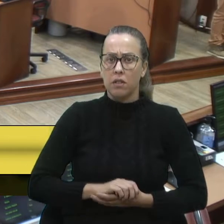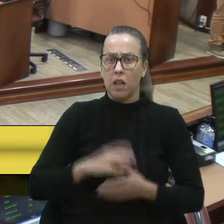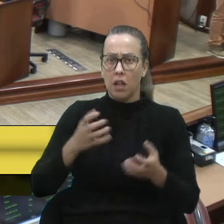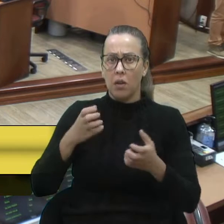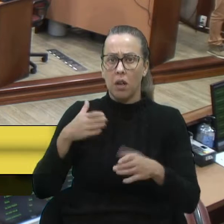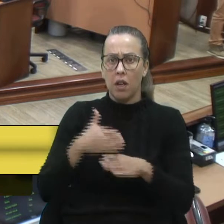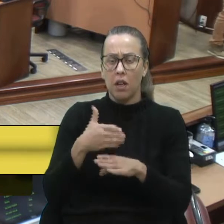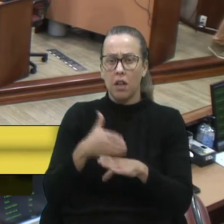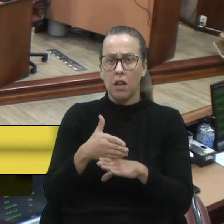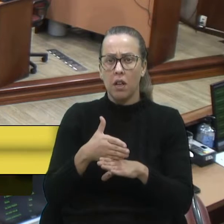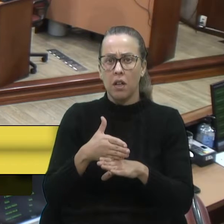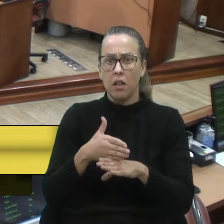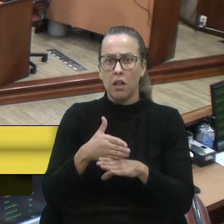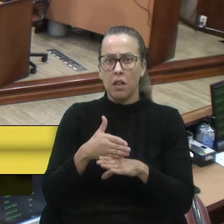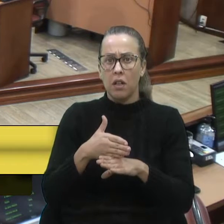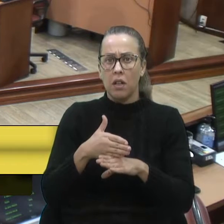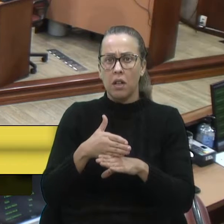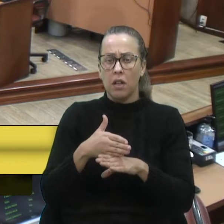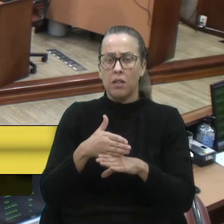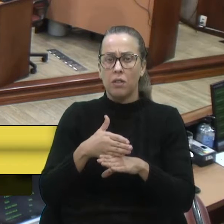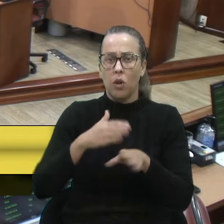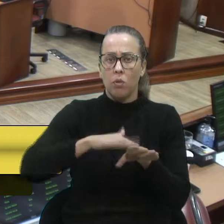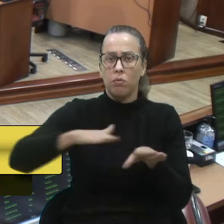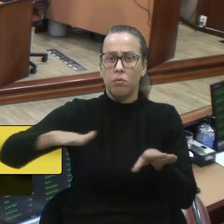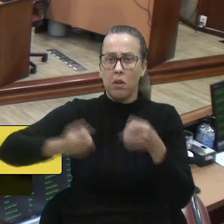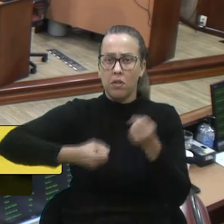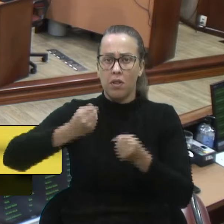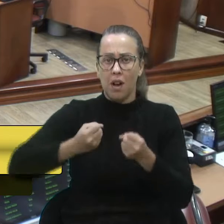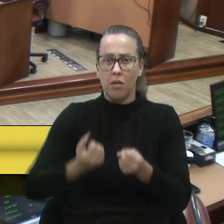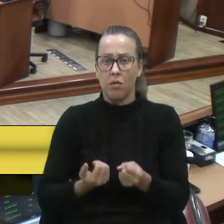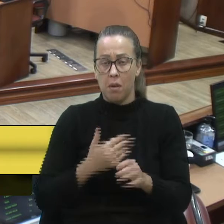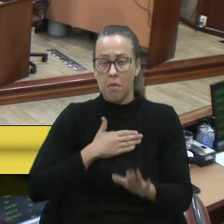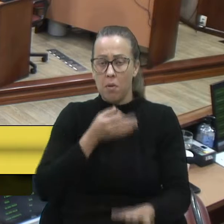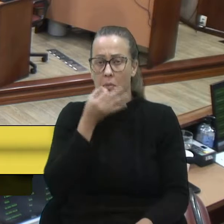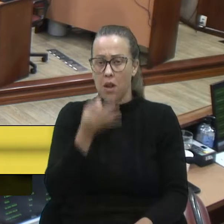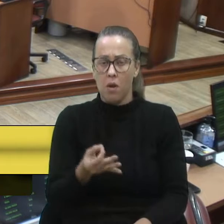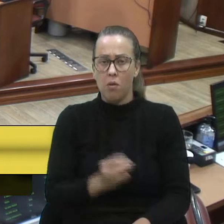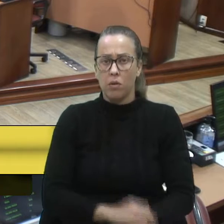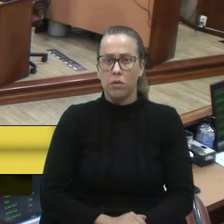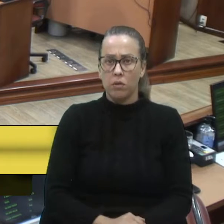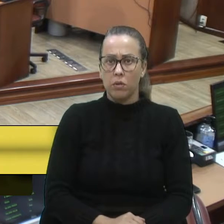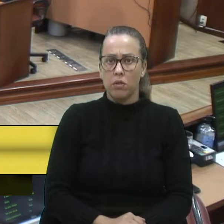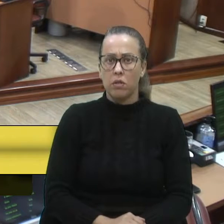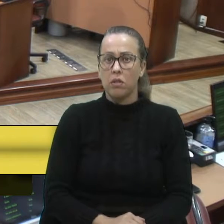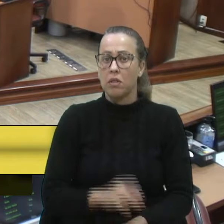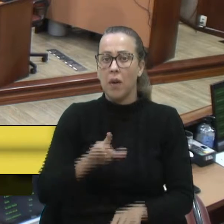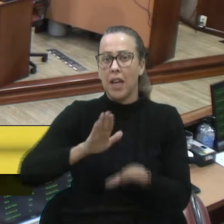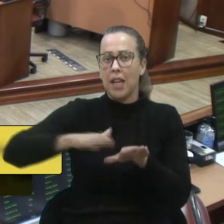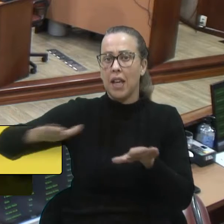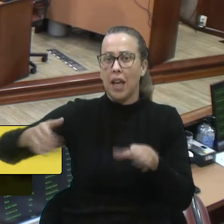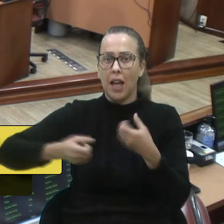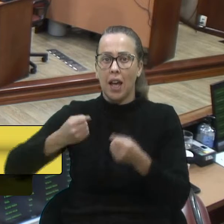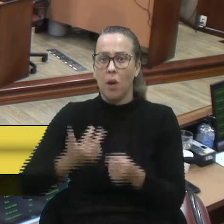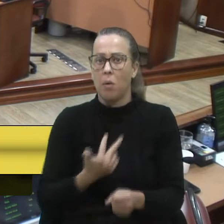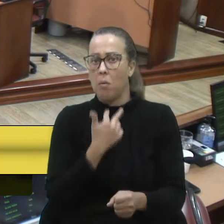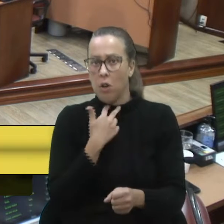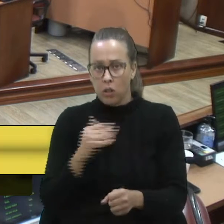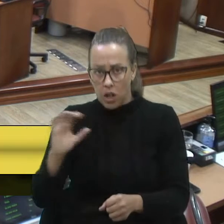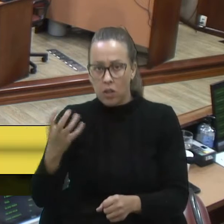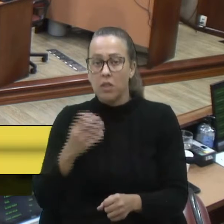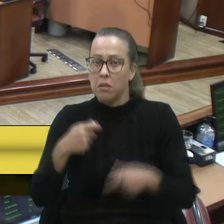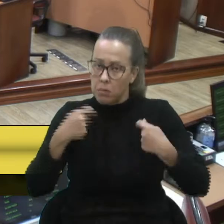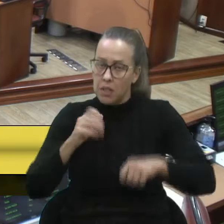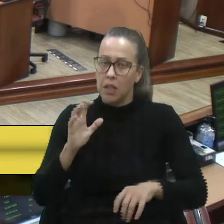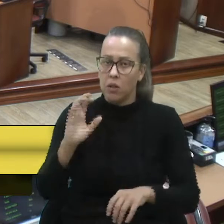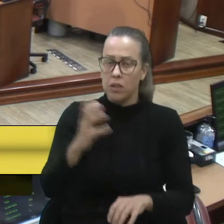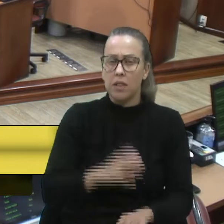das blitzes, continuo achando, mas é opinião minha. Não é que as blitzes não devam acontecer, devem acontecer,